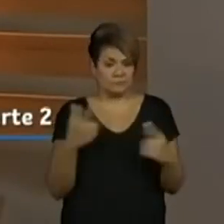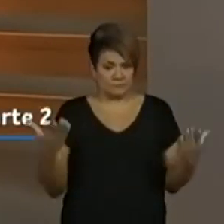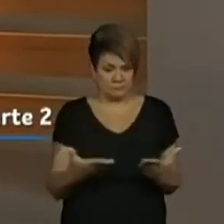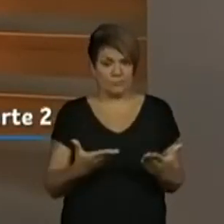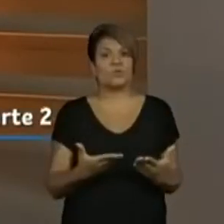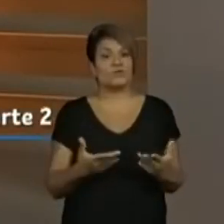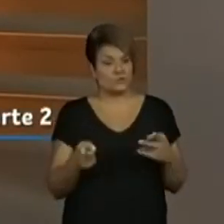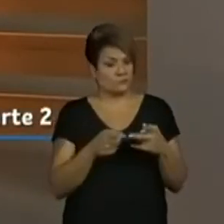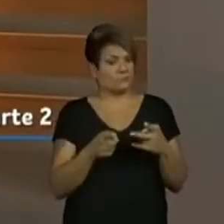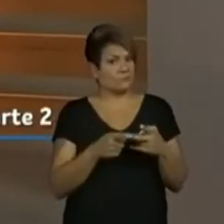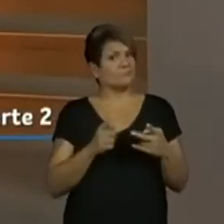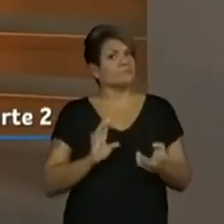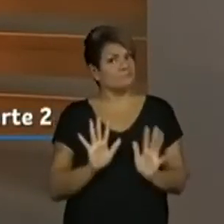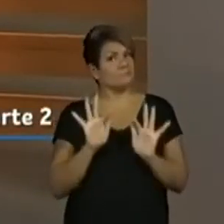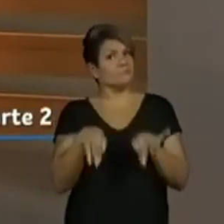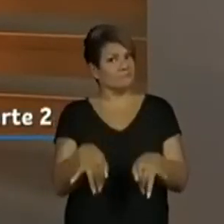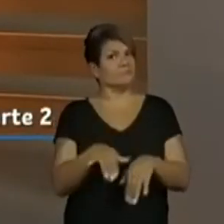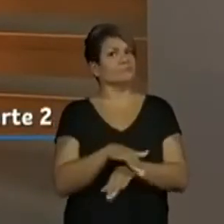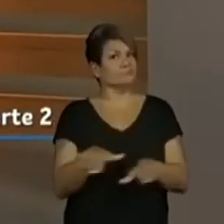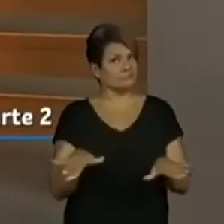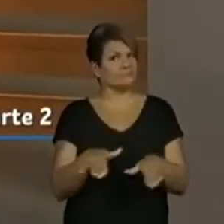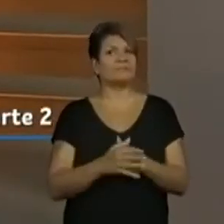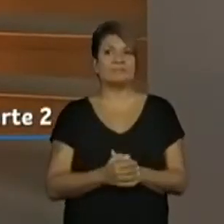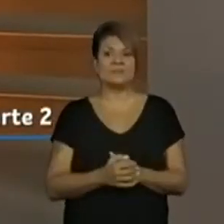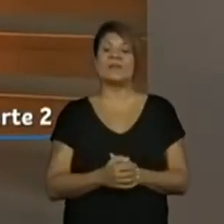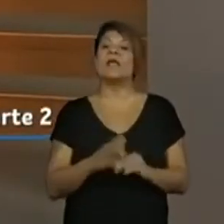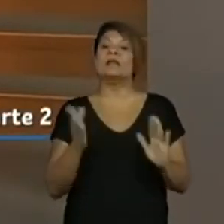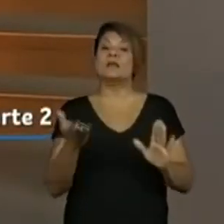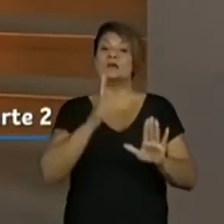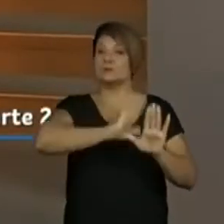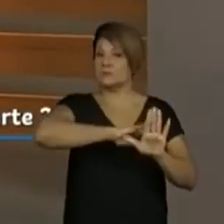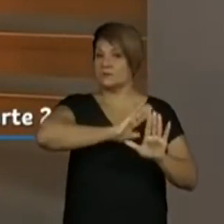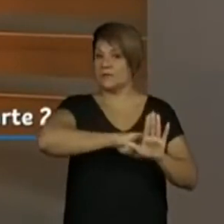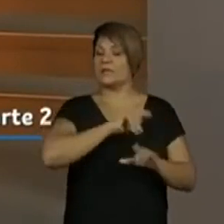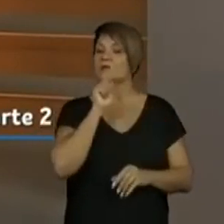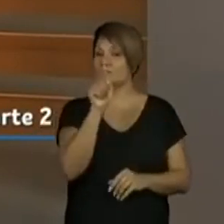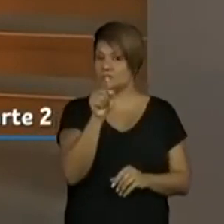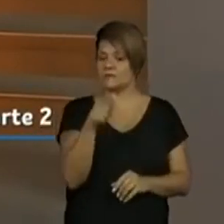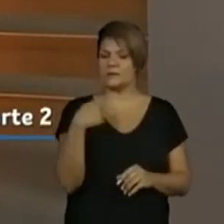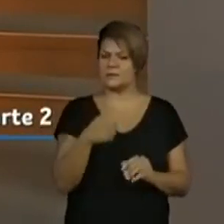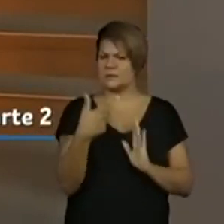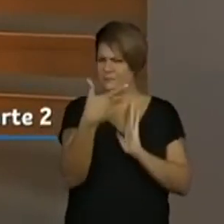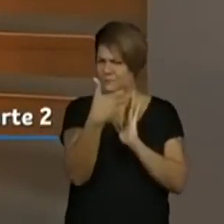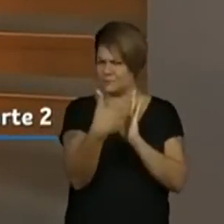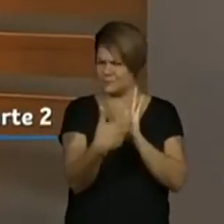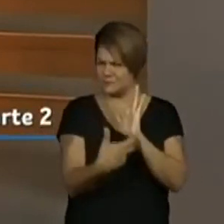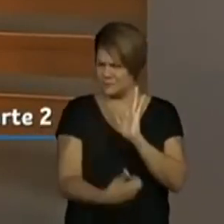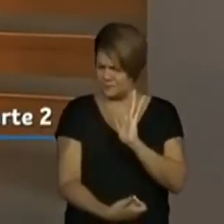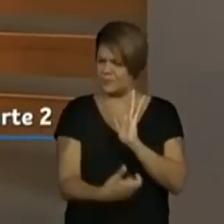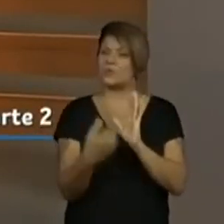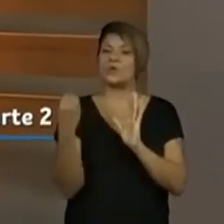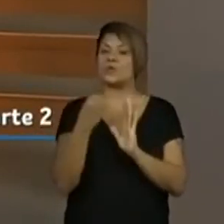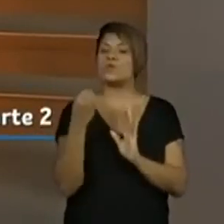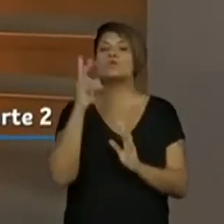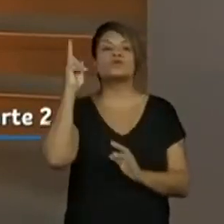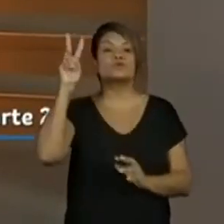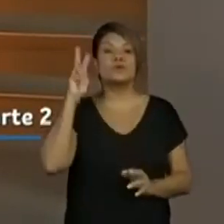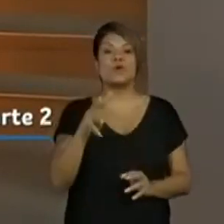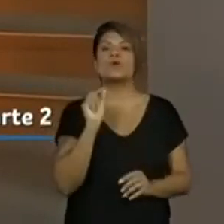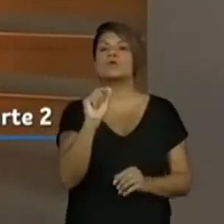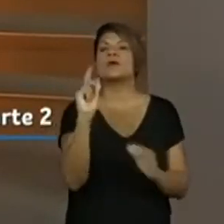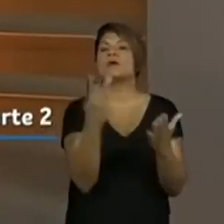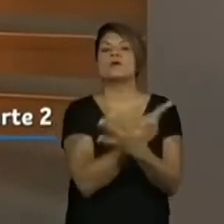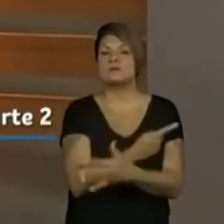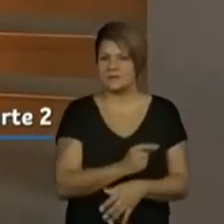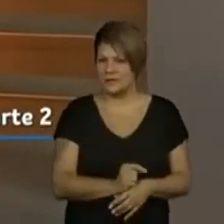história, né? E por trás disso, crianças, não esqueçam. Tentem observar, não só a história, mas como ela acontece, o que